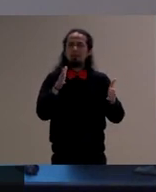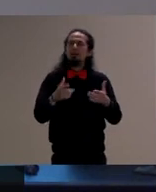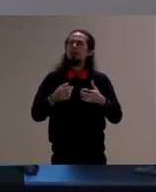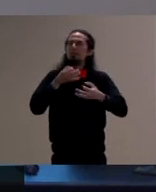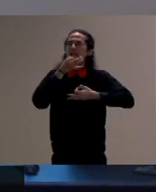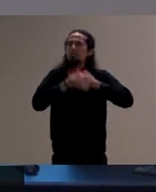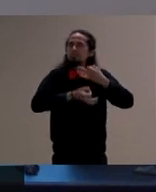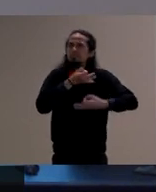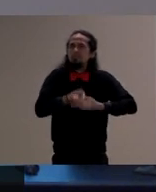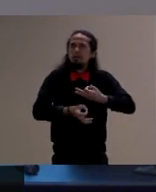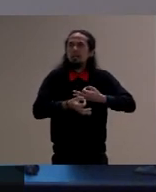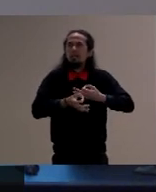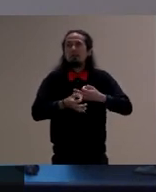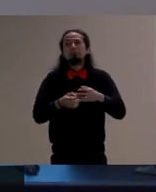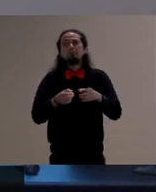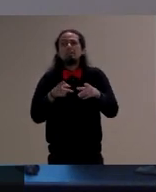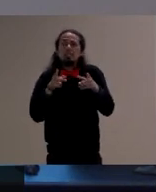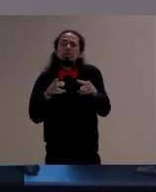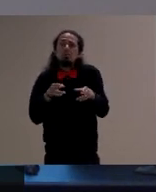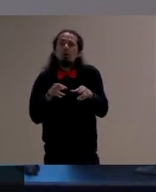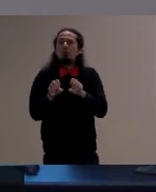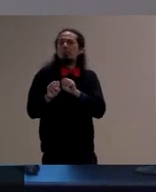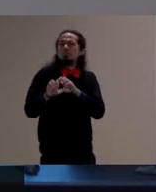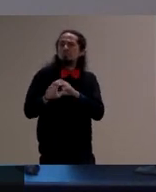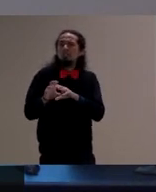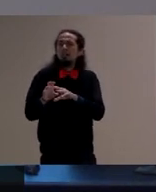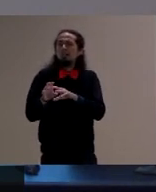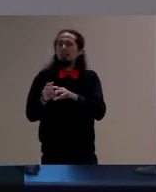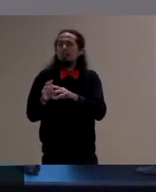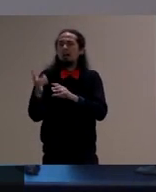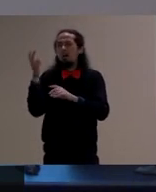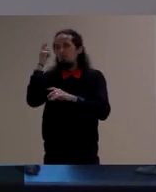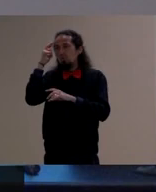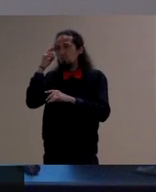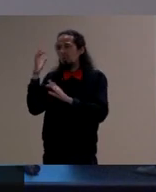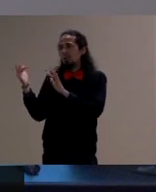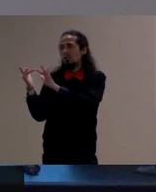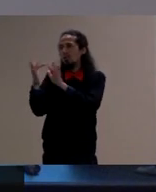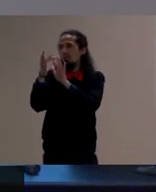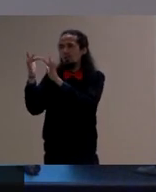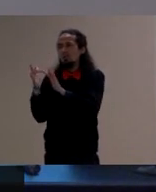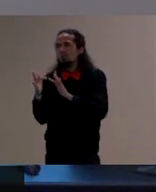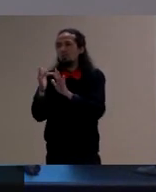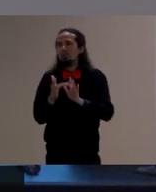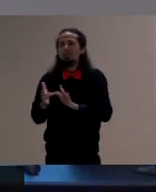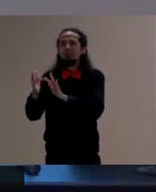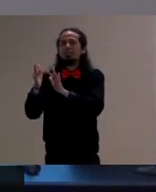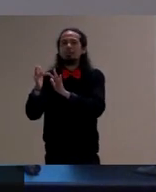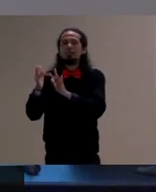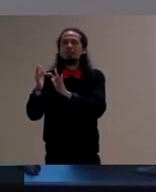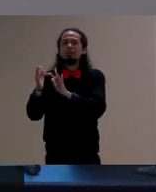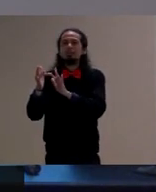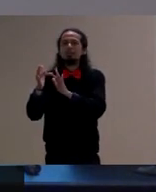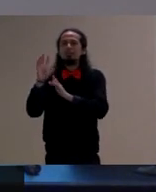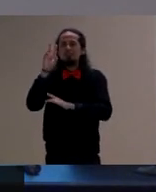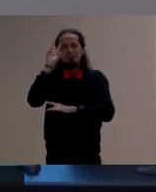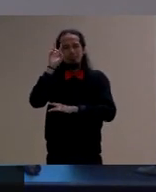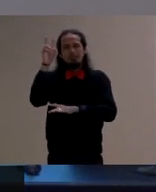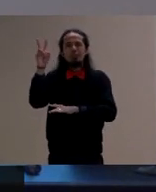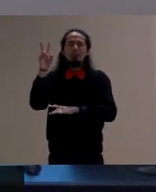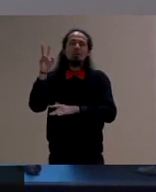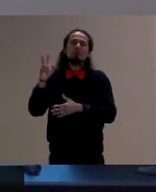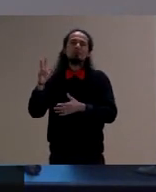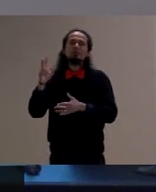também a criticar a cultura que nos rodeia que é muito fortemente ligada à ideia de infância como